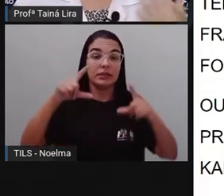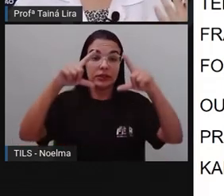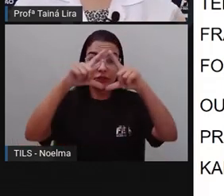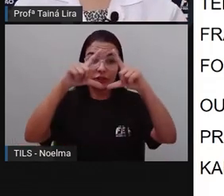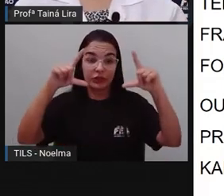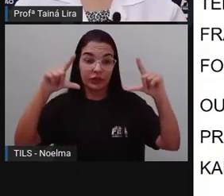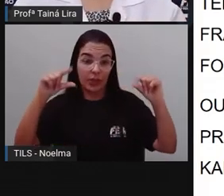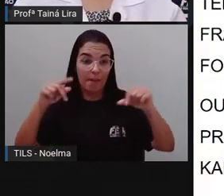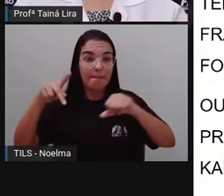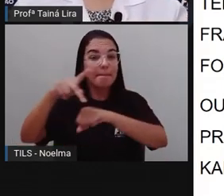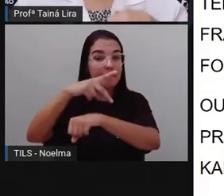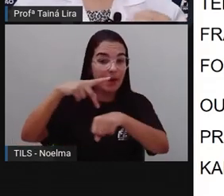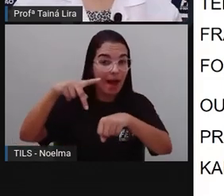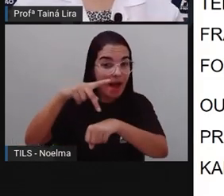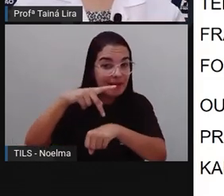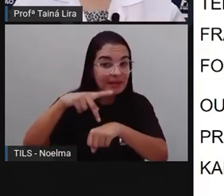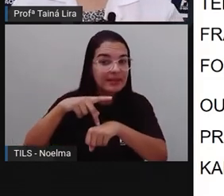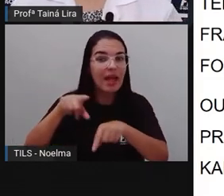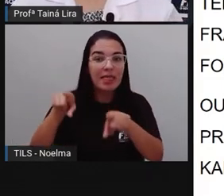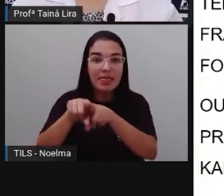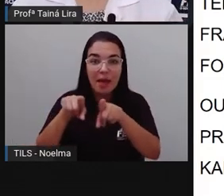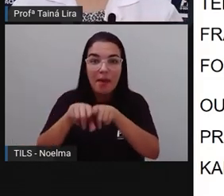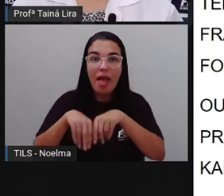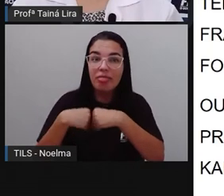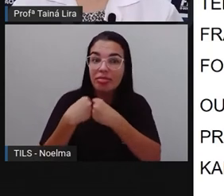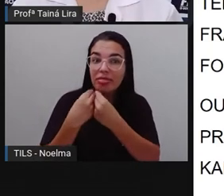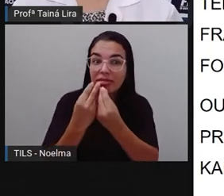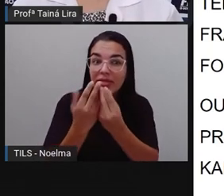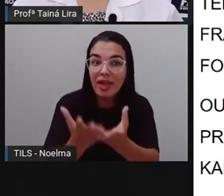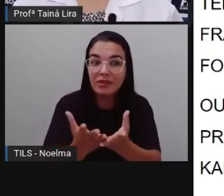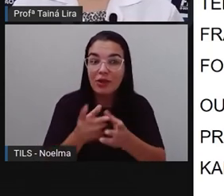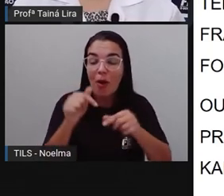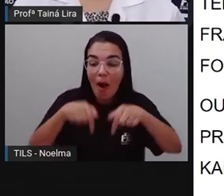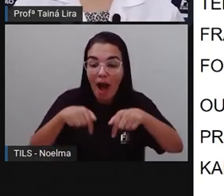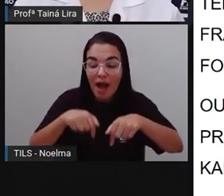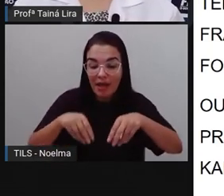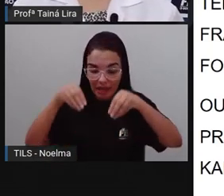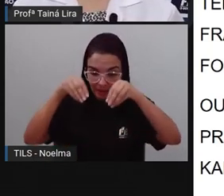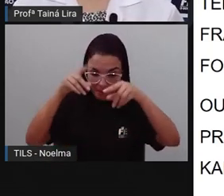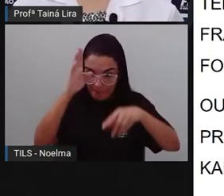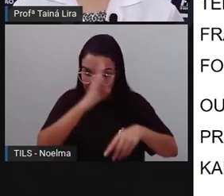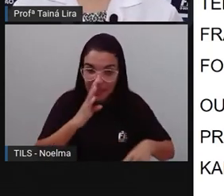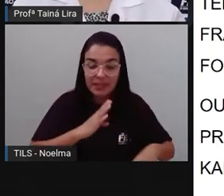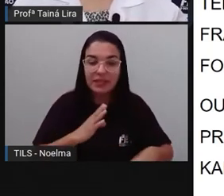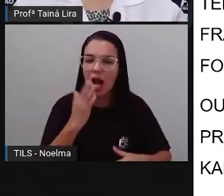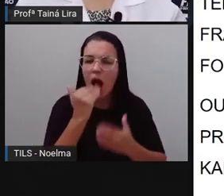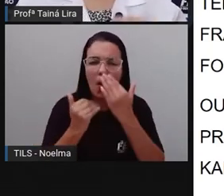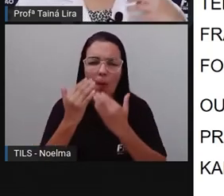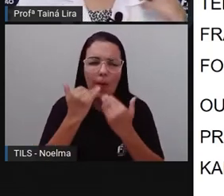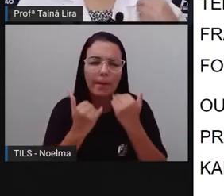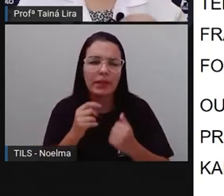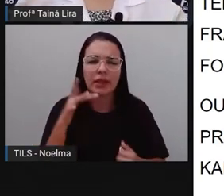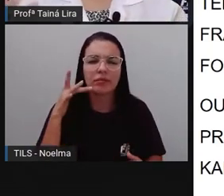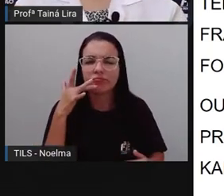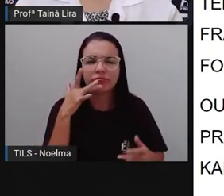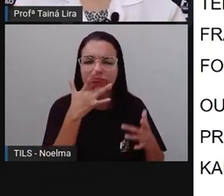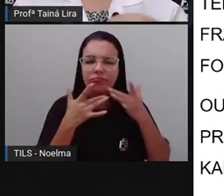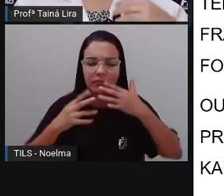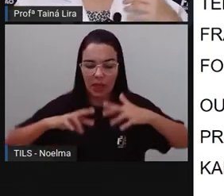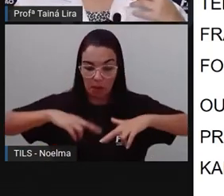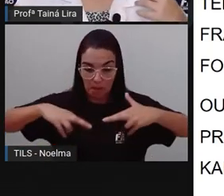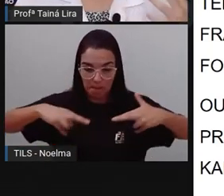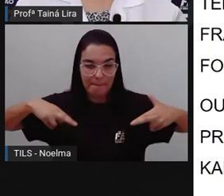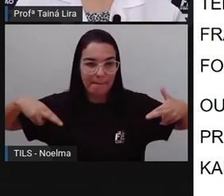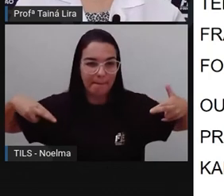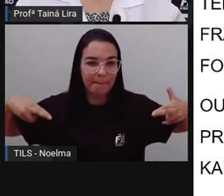deixaram, olha lá, várias heranças. Então, por exemplo, na culinária temos aí algumas comidas como yakisoba,